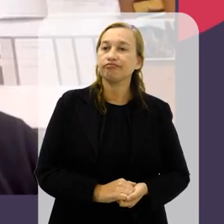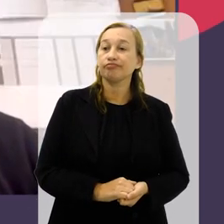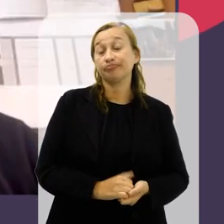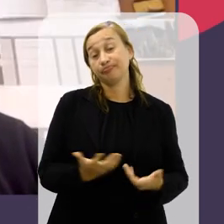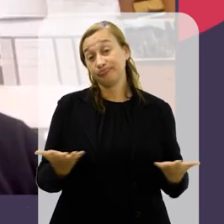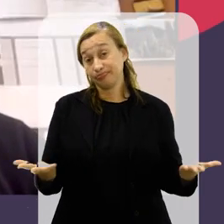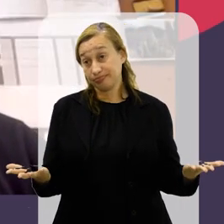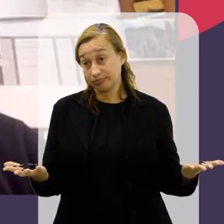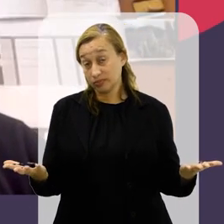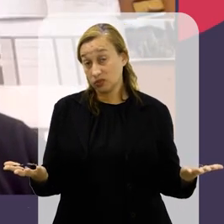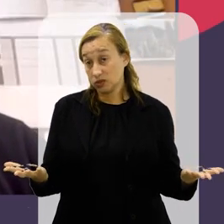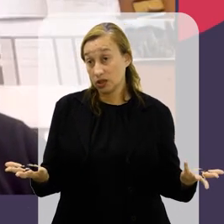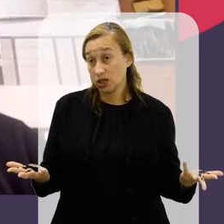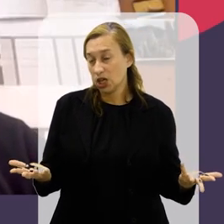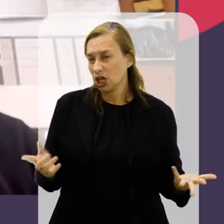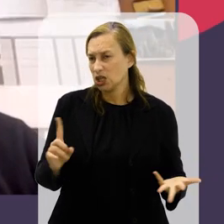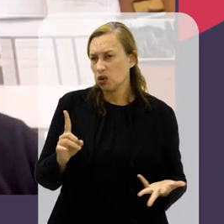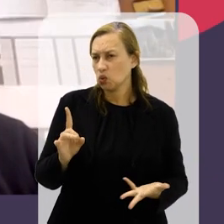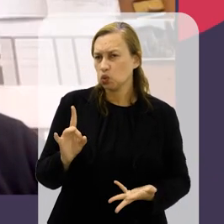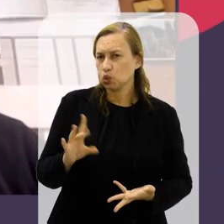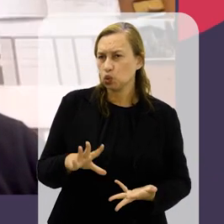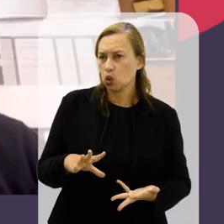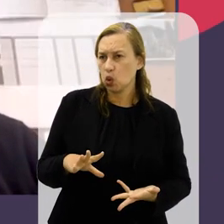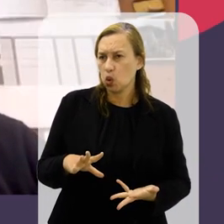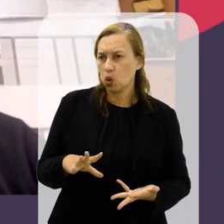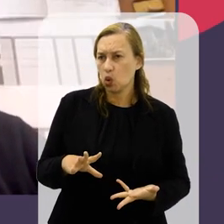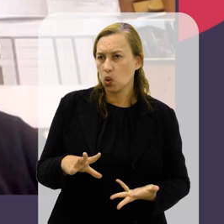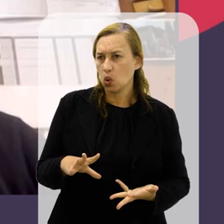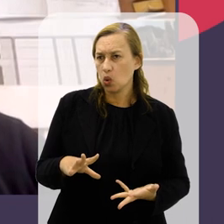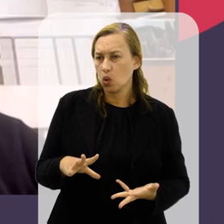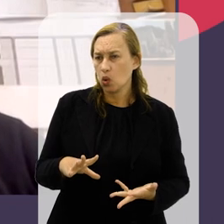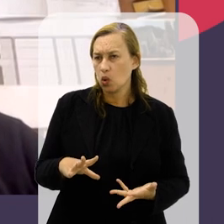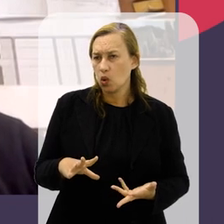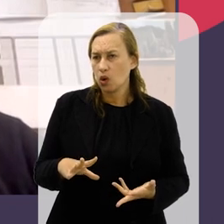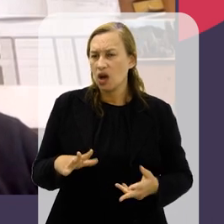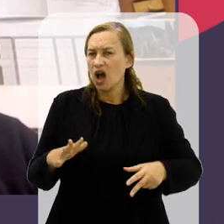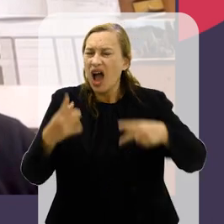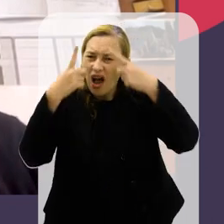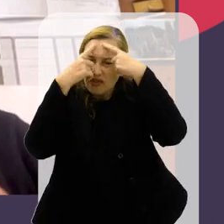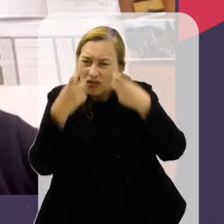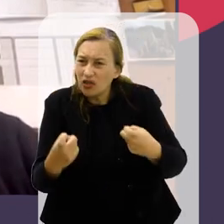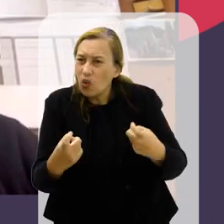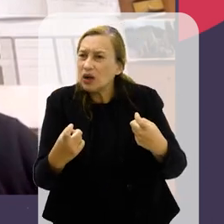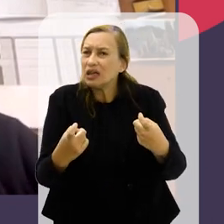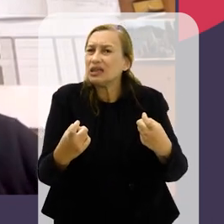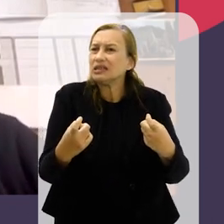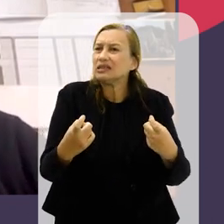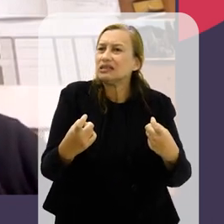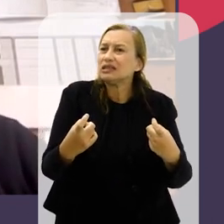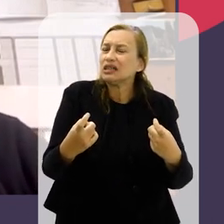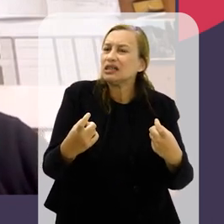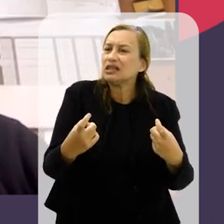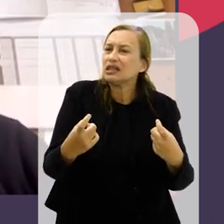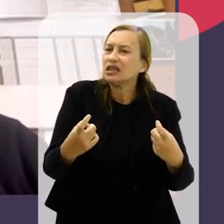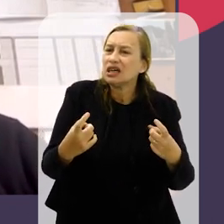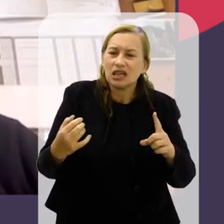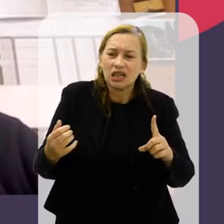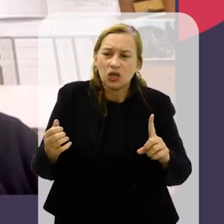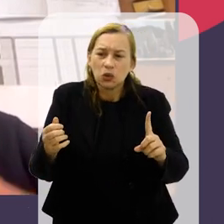E que... ou seja, não apenas a lesão, não é isso? A violência